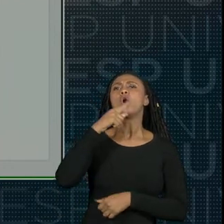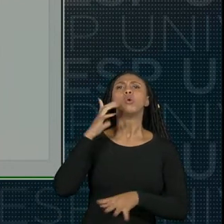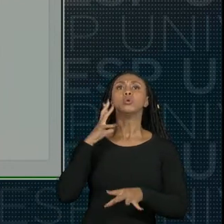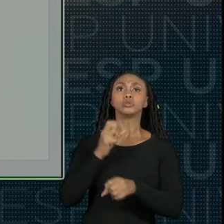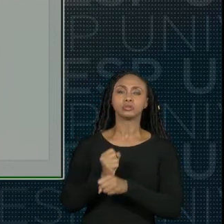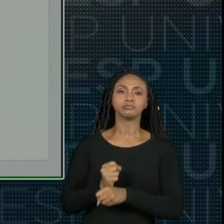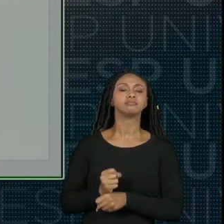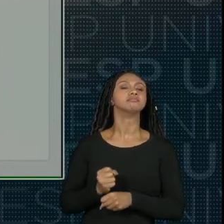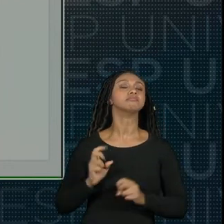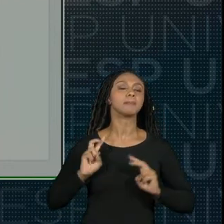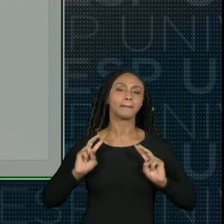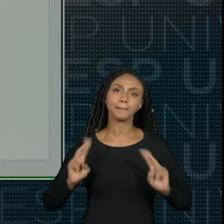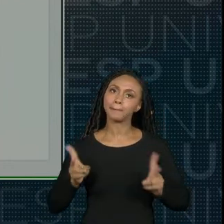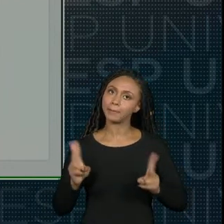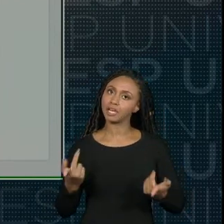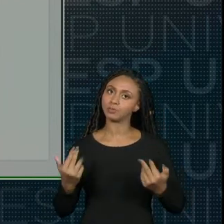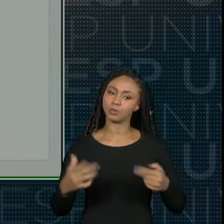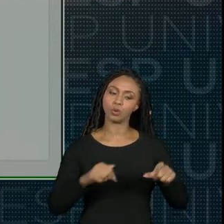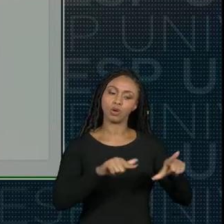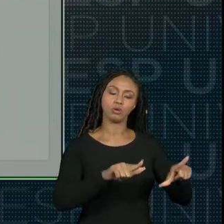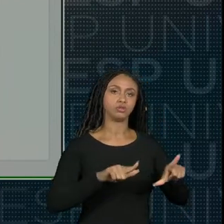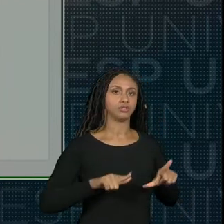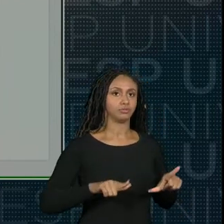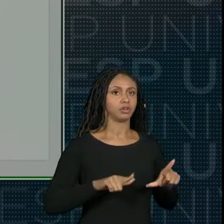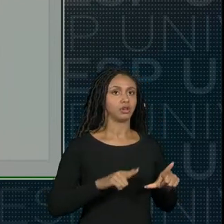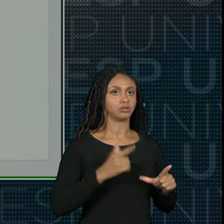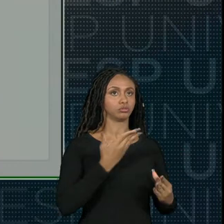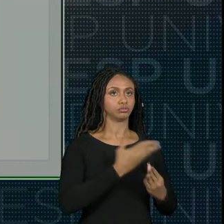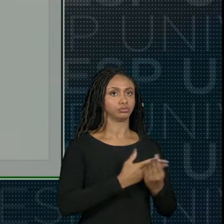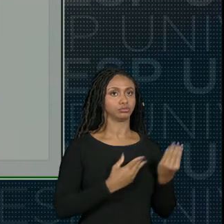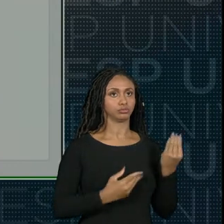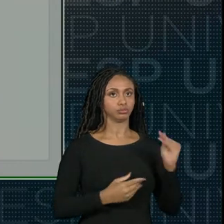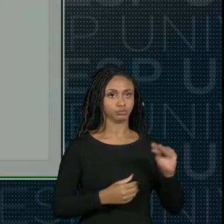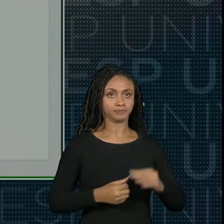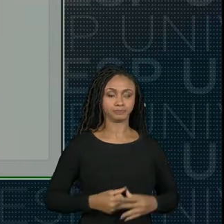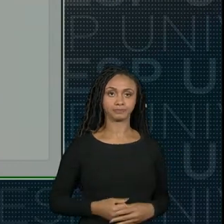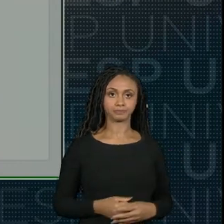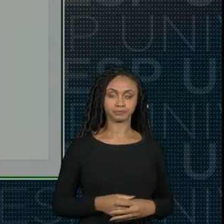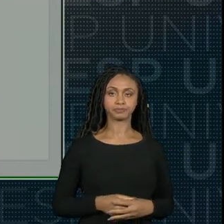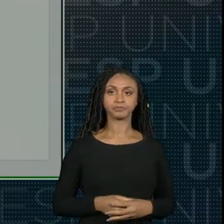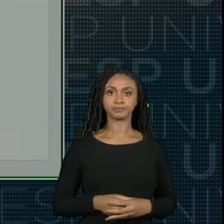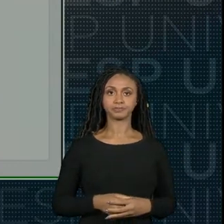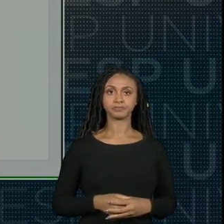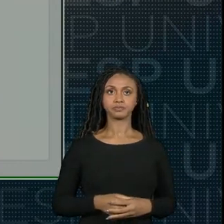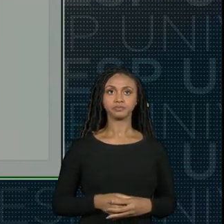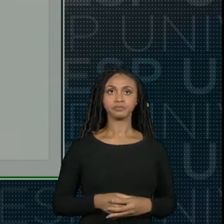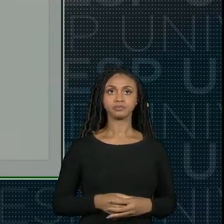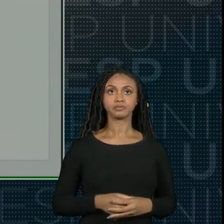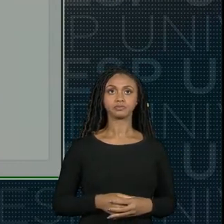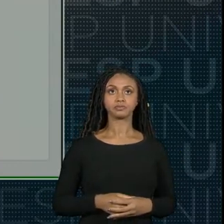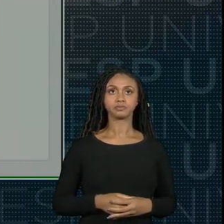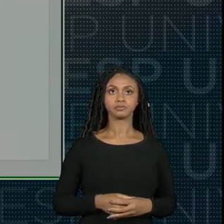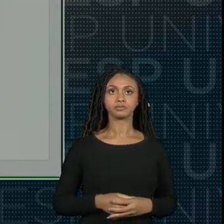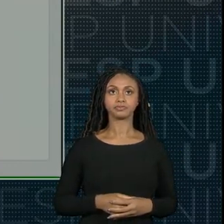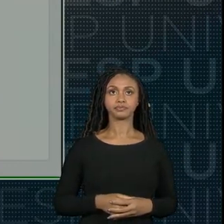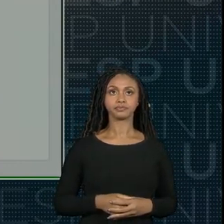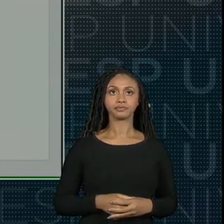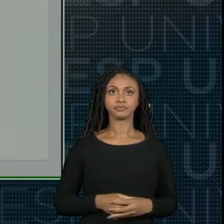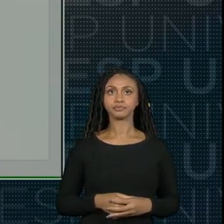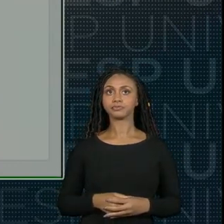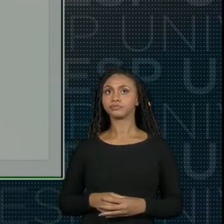mesma quantidade de horas que é o cálculo que ele fez da carga horária bruta que ele